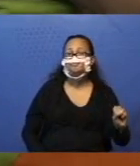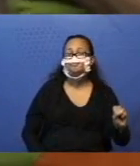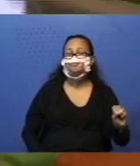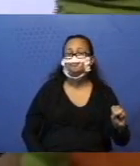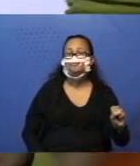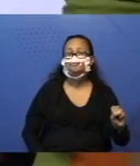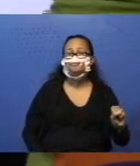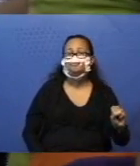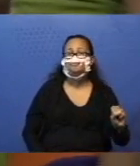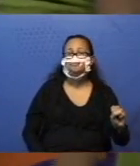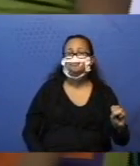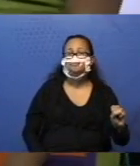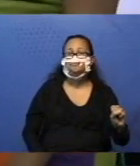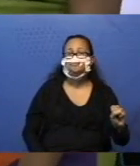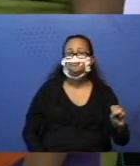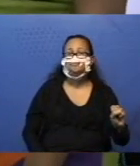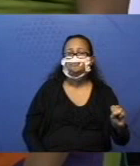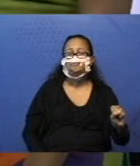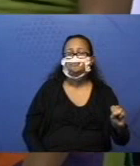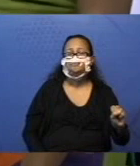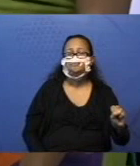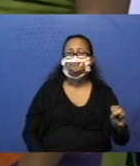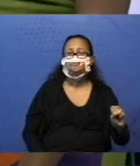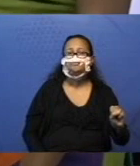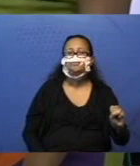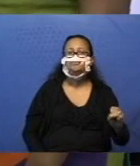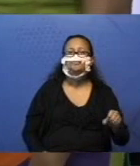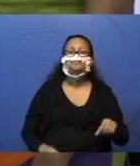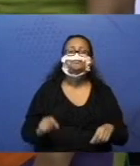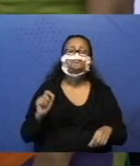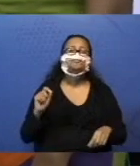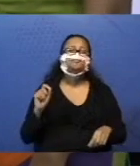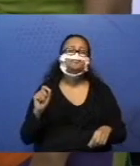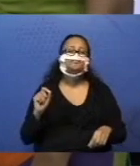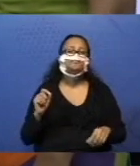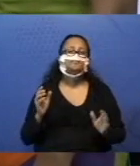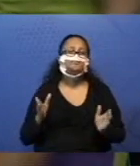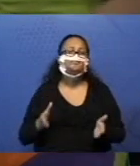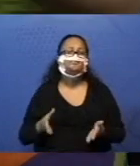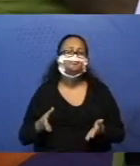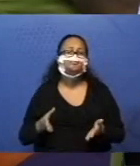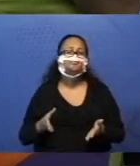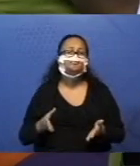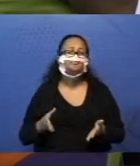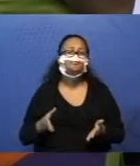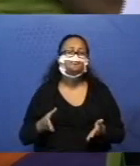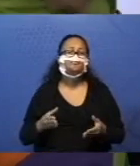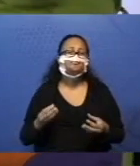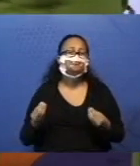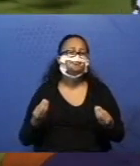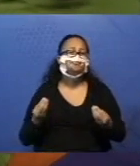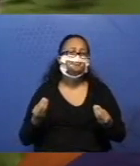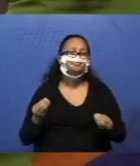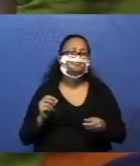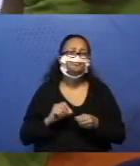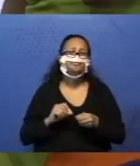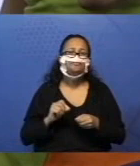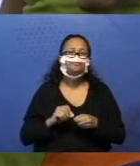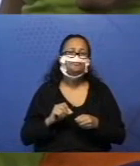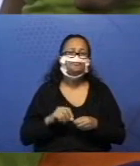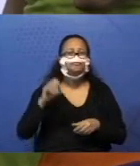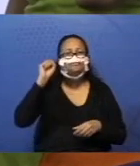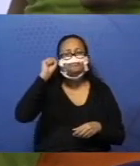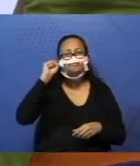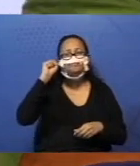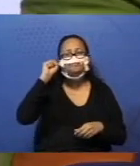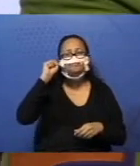8. Qual é a única barrinha que cabe aqui agora? Como é que eu posso fazer? 8 está na